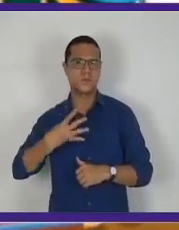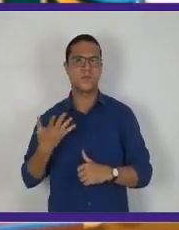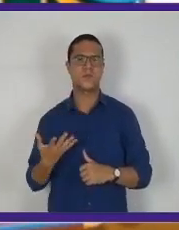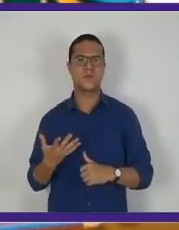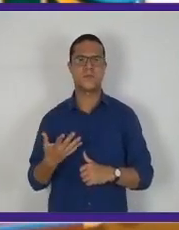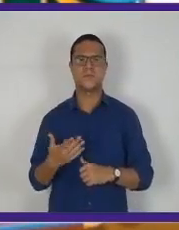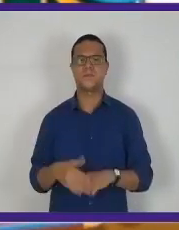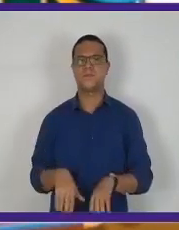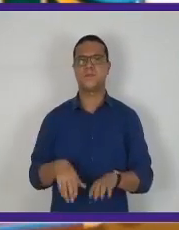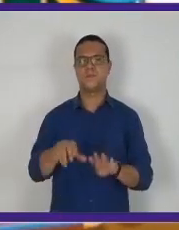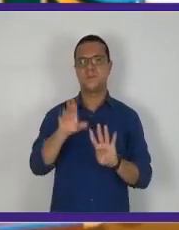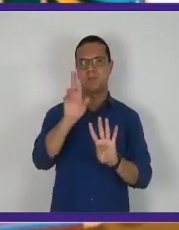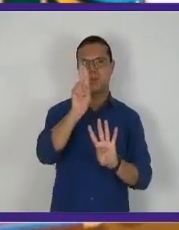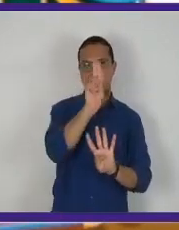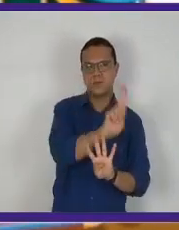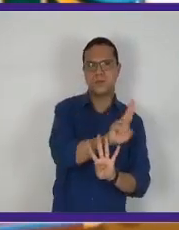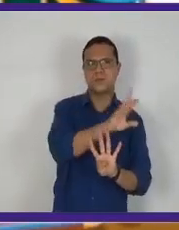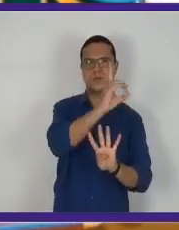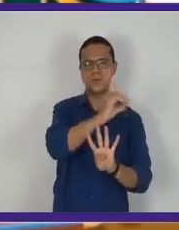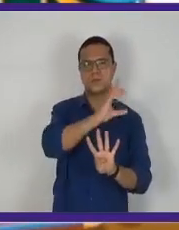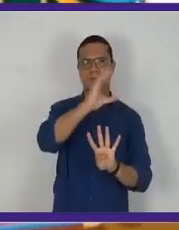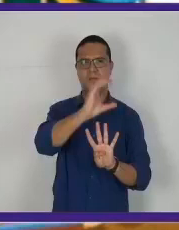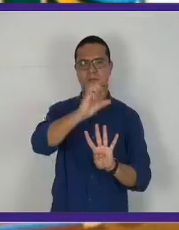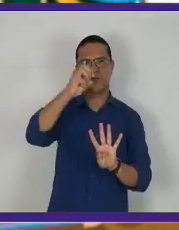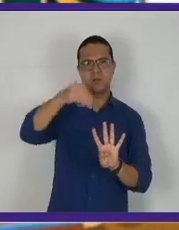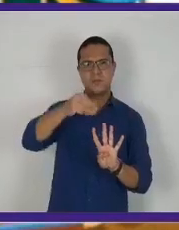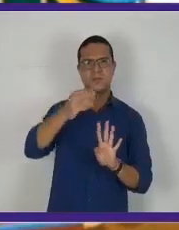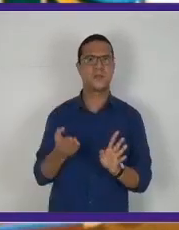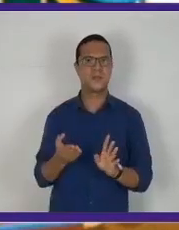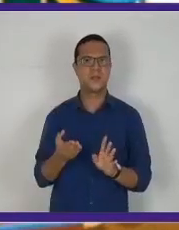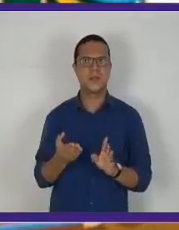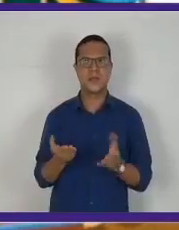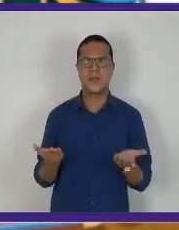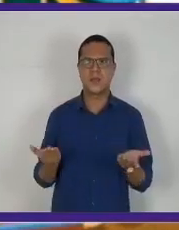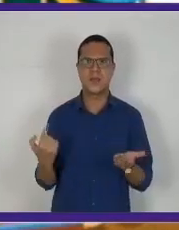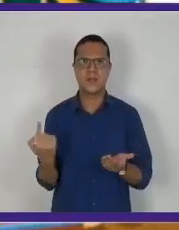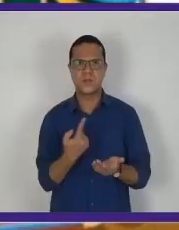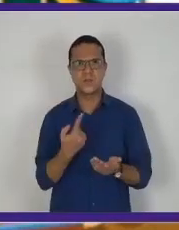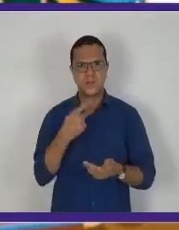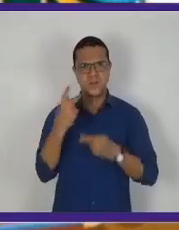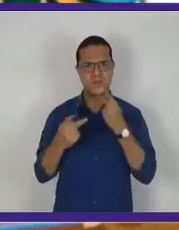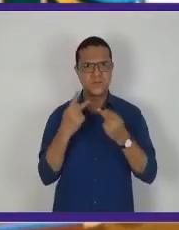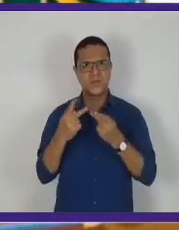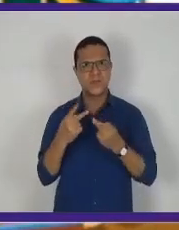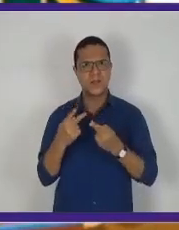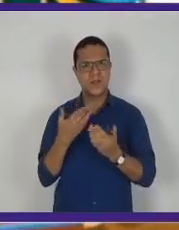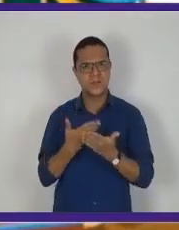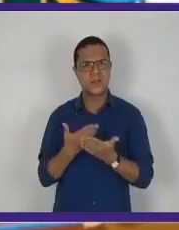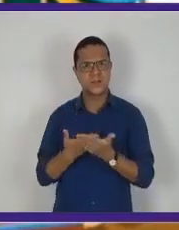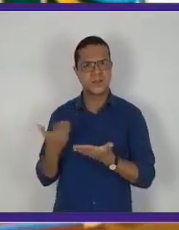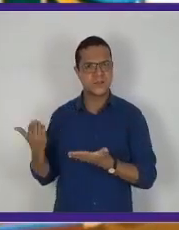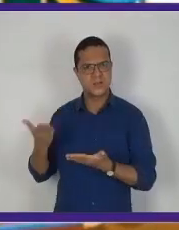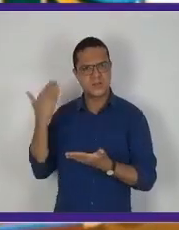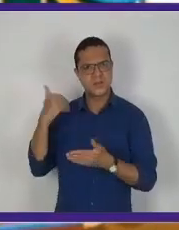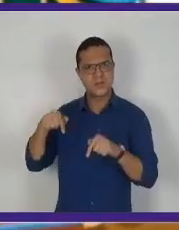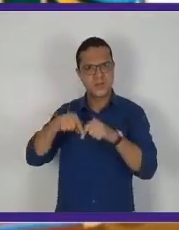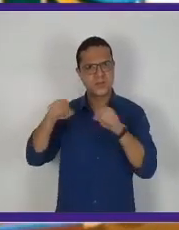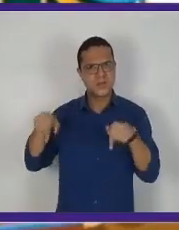Classe da centena, dezena, milhar. Tiana, era isso que a gente conversava na aula. Era.